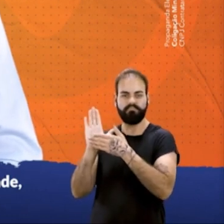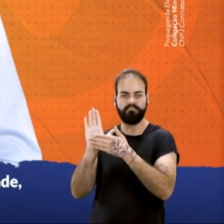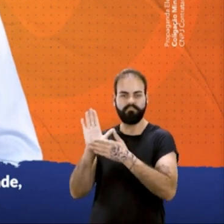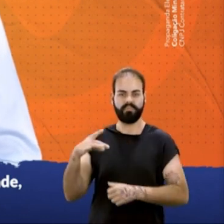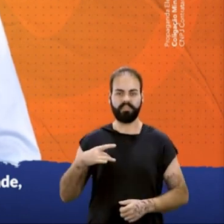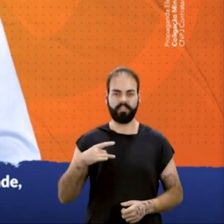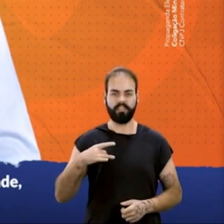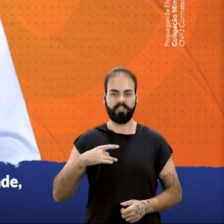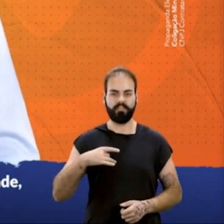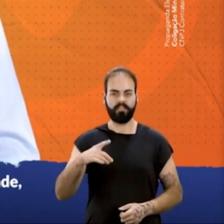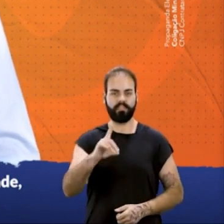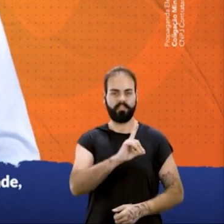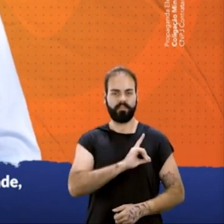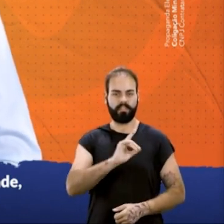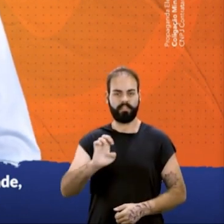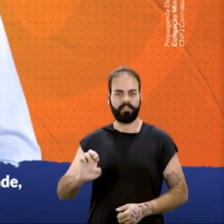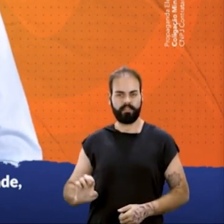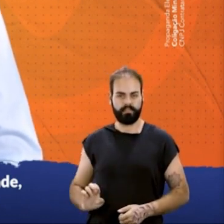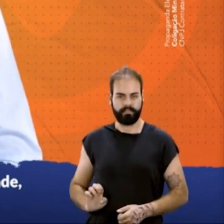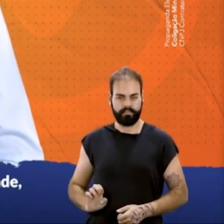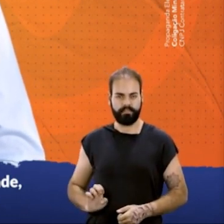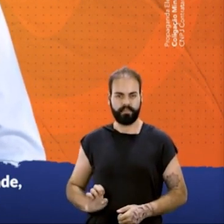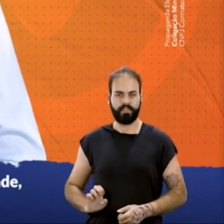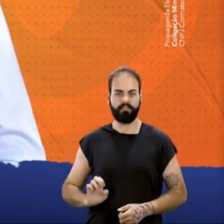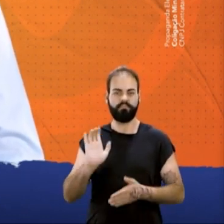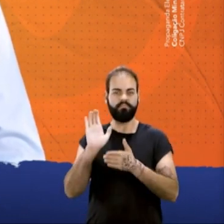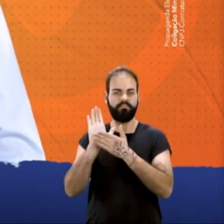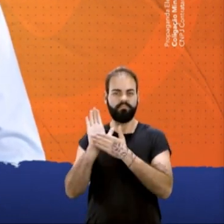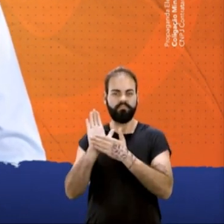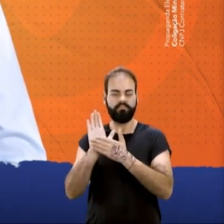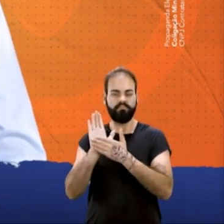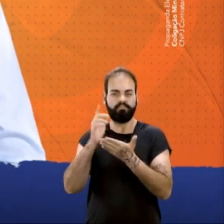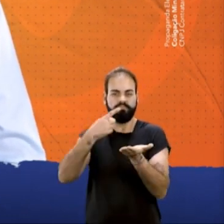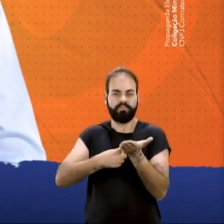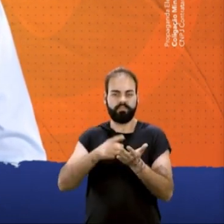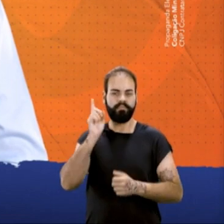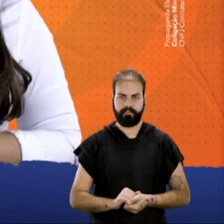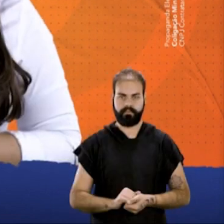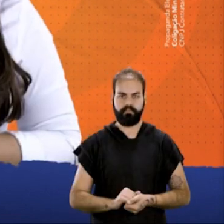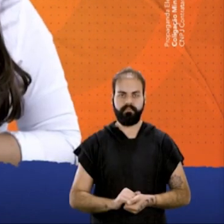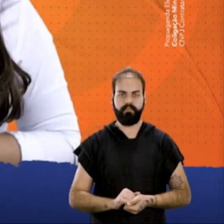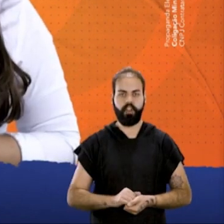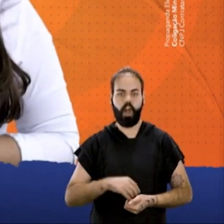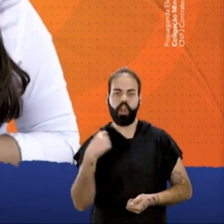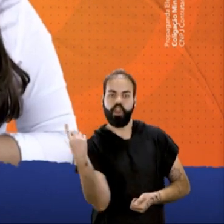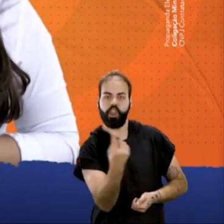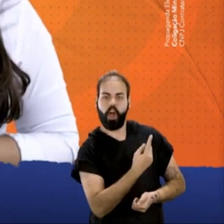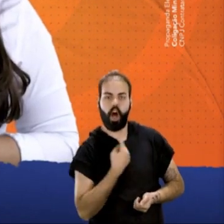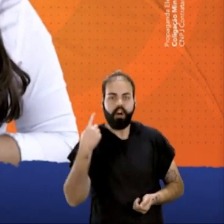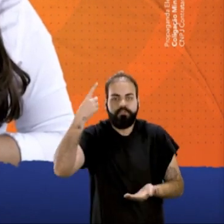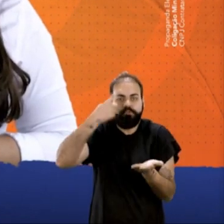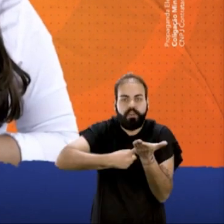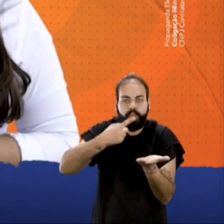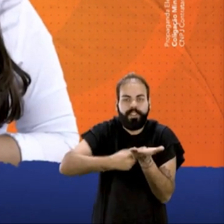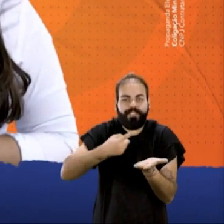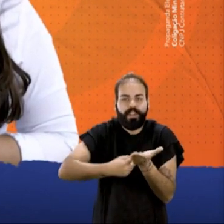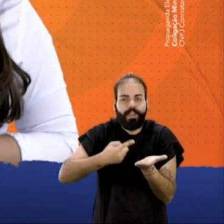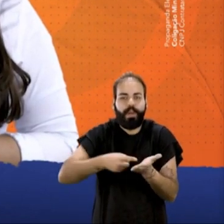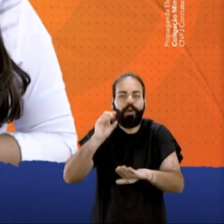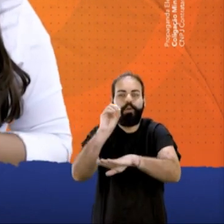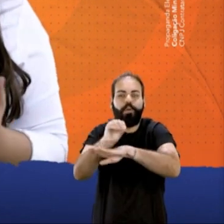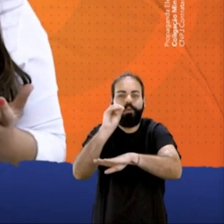candidatos a deputado estadual pelo Solidariedade, comprometidos com Minas Gerais. Nossa missão é cuidar de você,